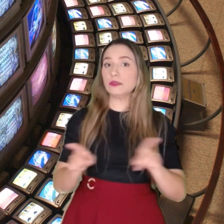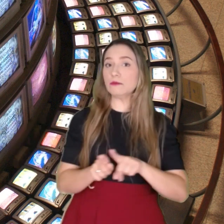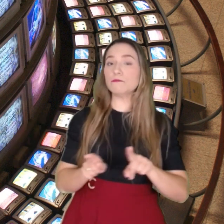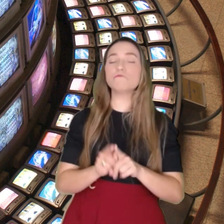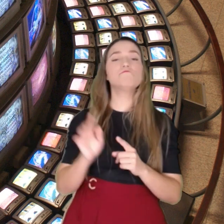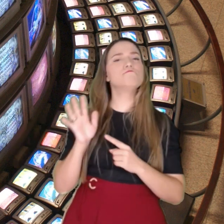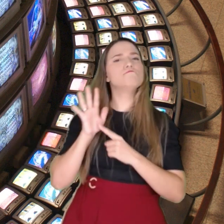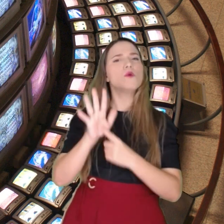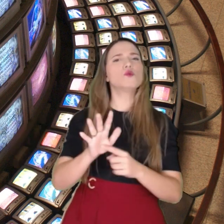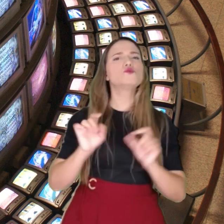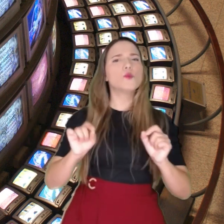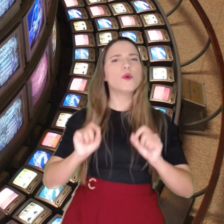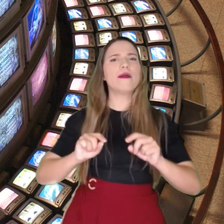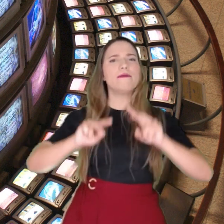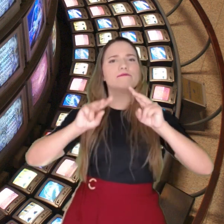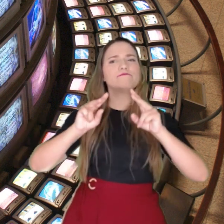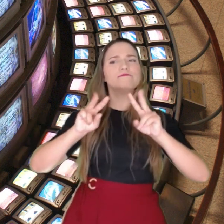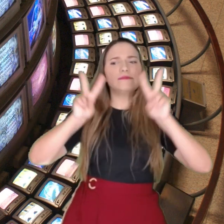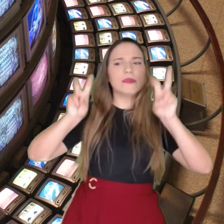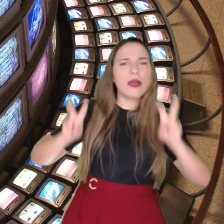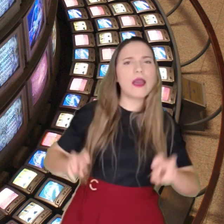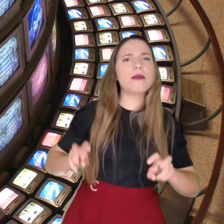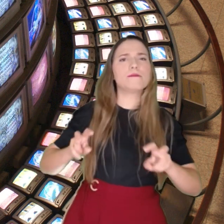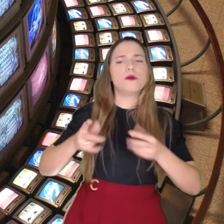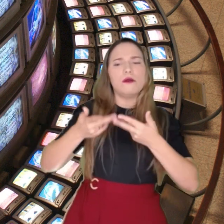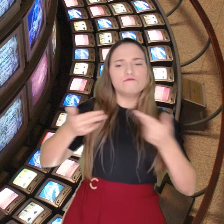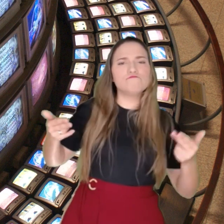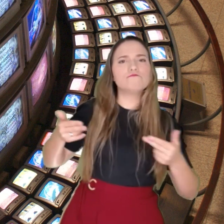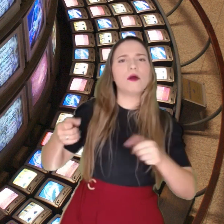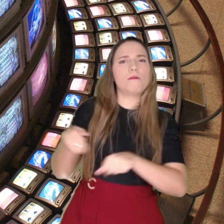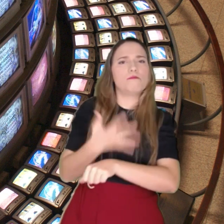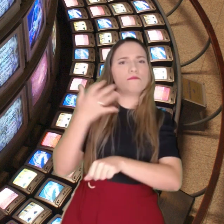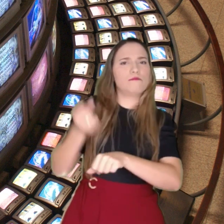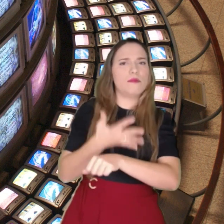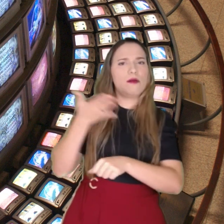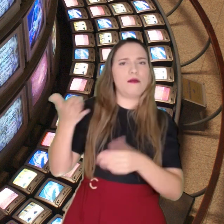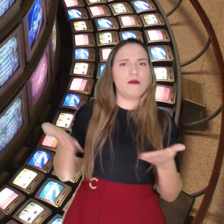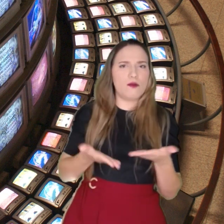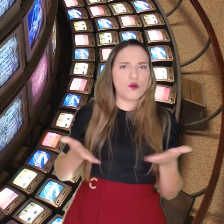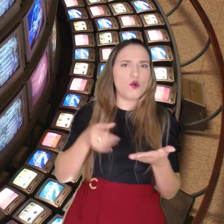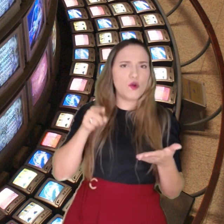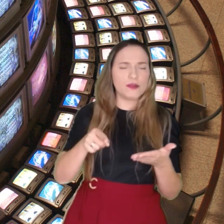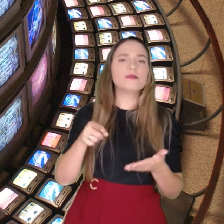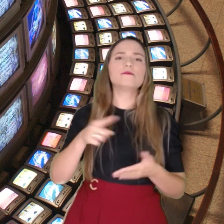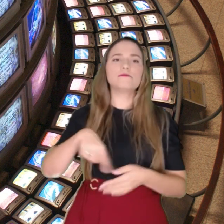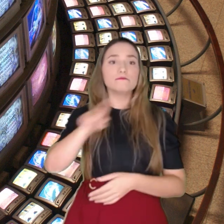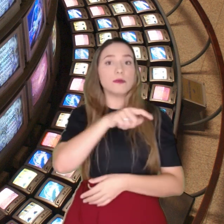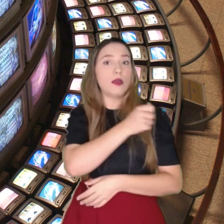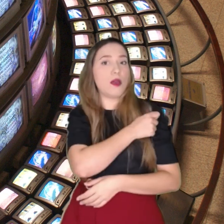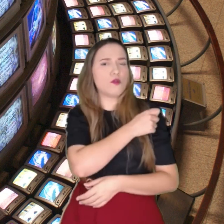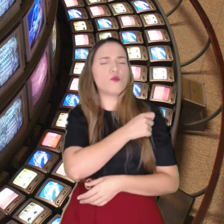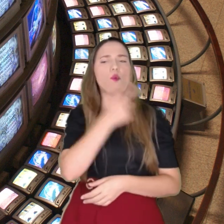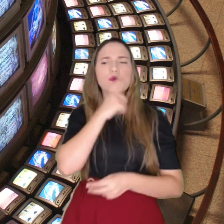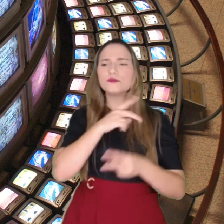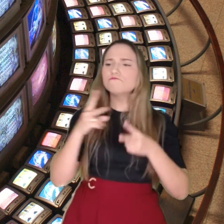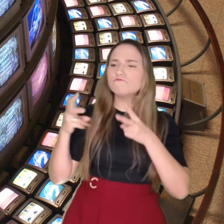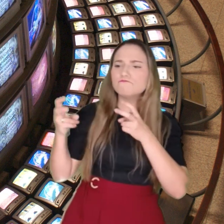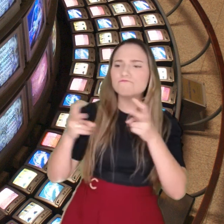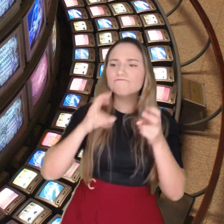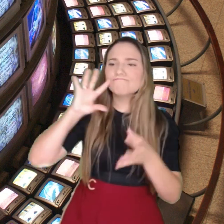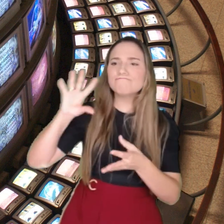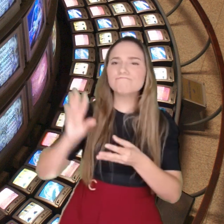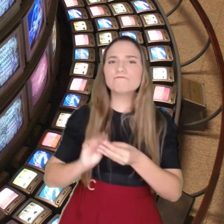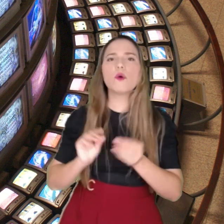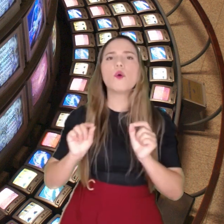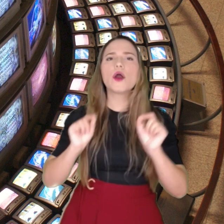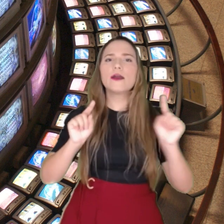Aborda questões contemporâneas, permitindo que os estudantes explorem e compreendam melhor os